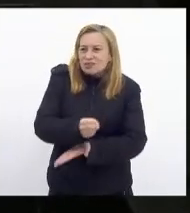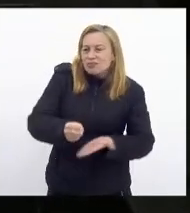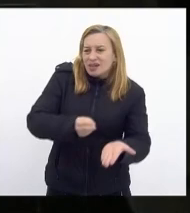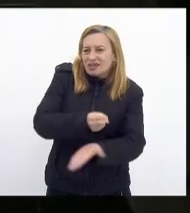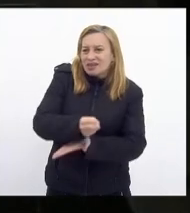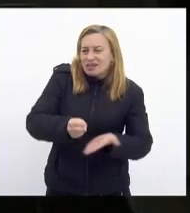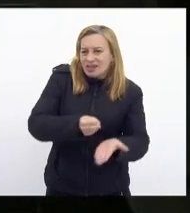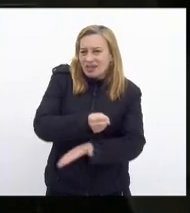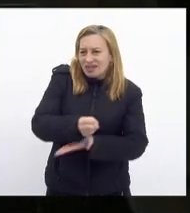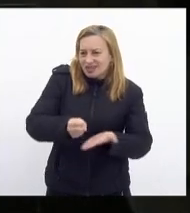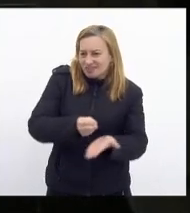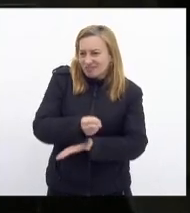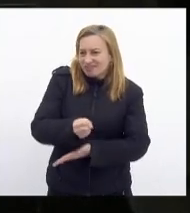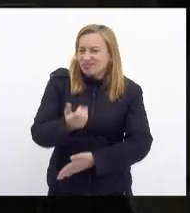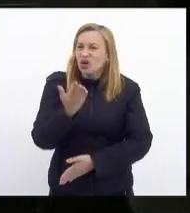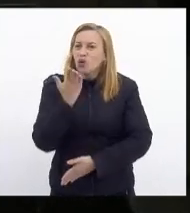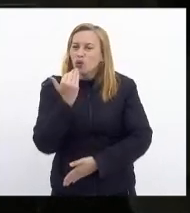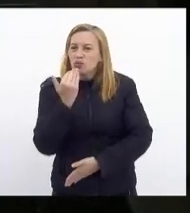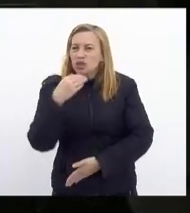multiprocessados